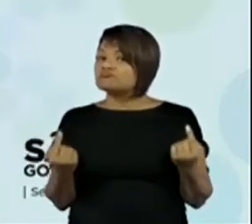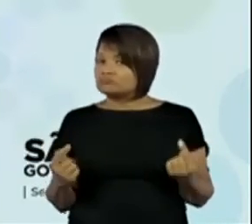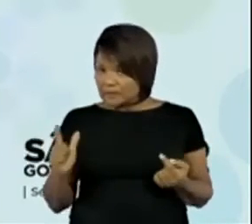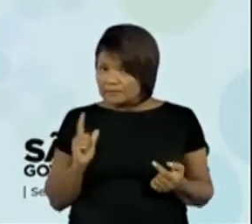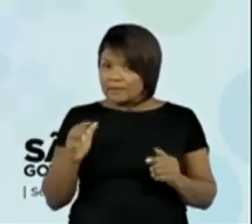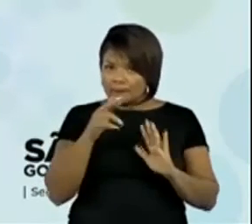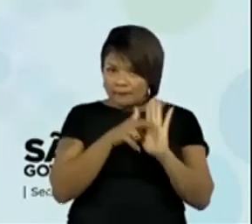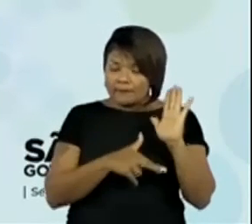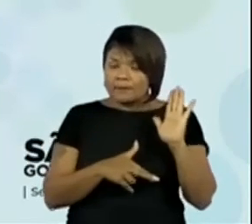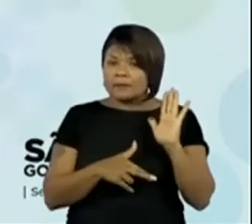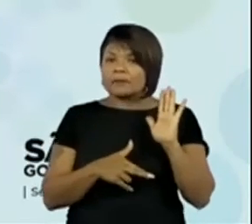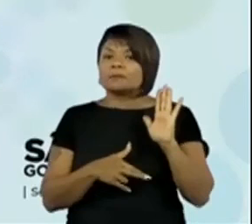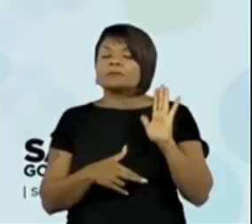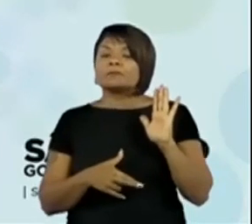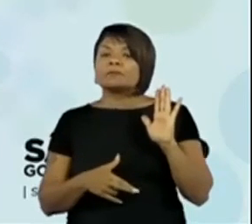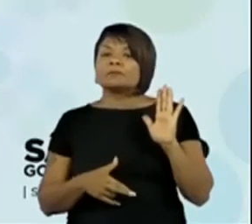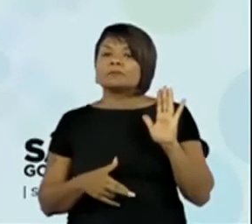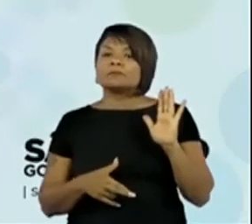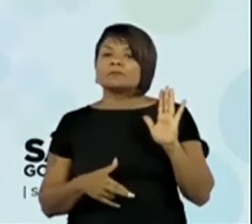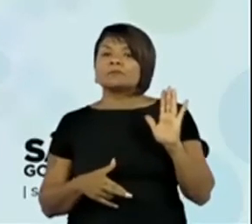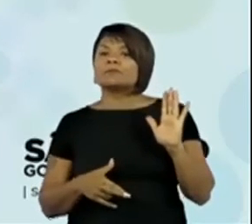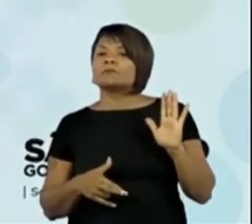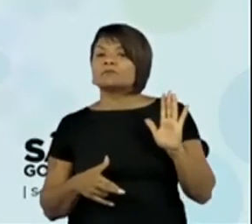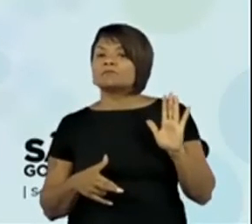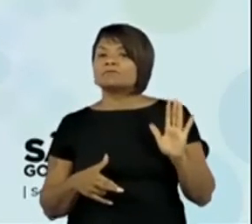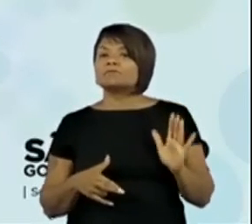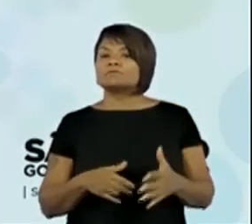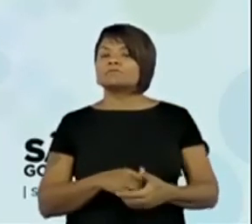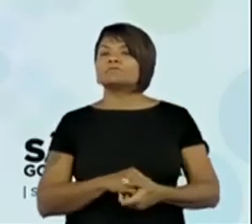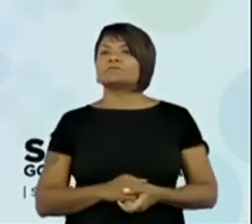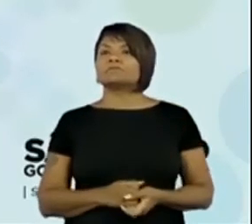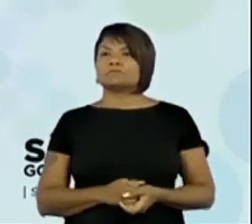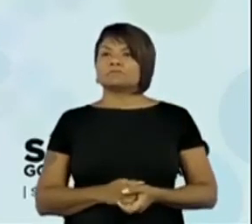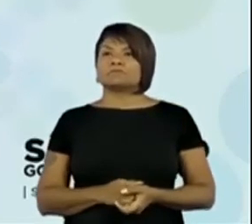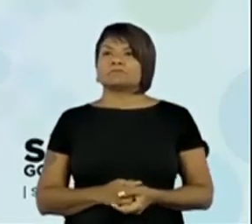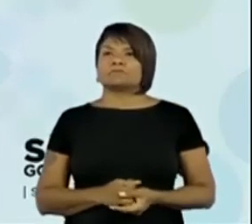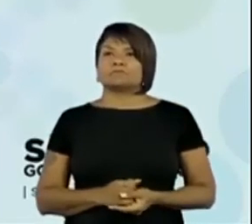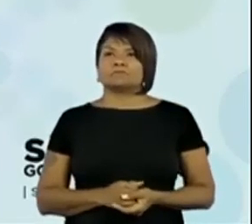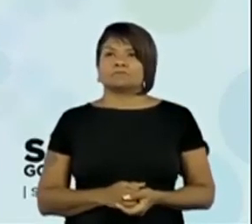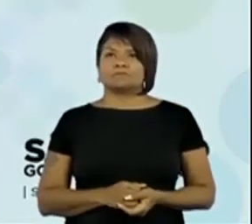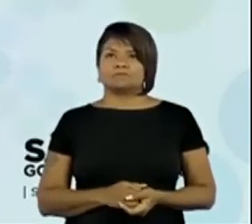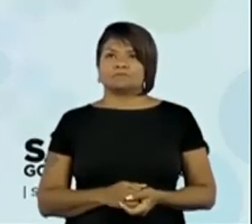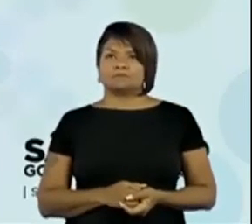regras. Opa. Aqui é um...